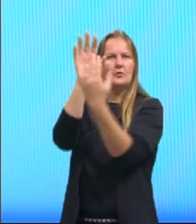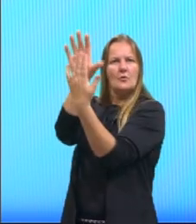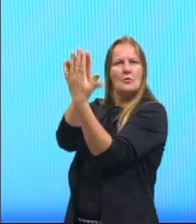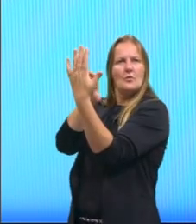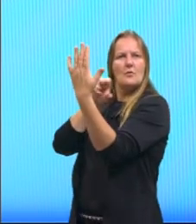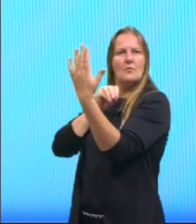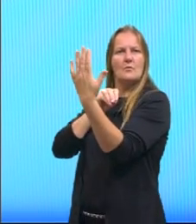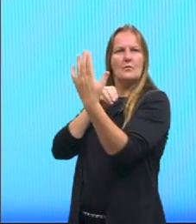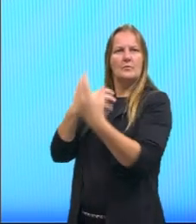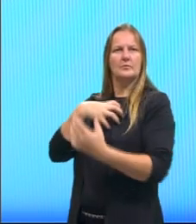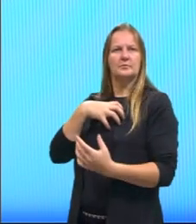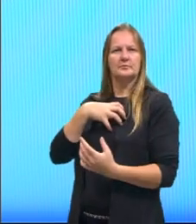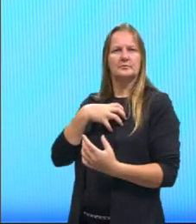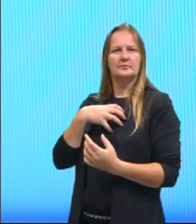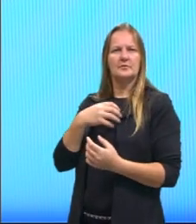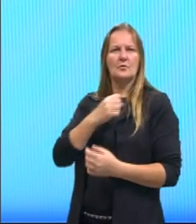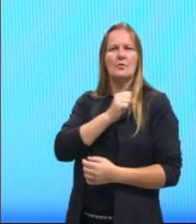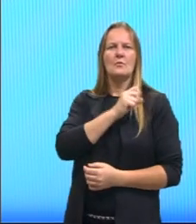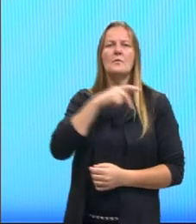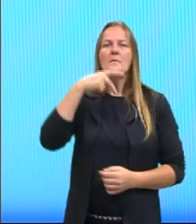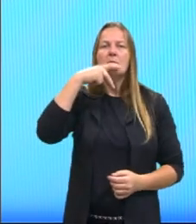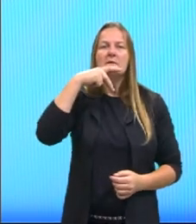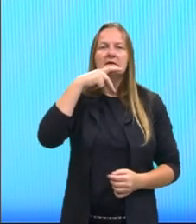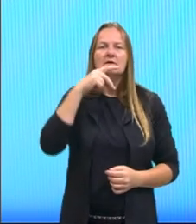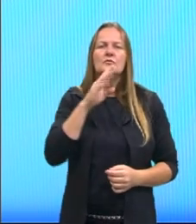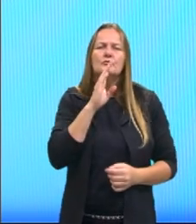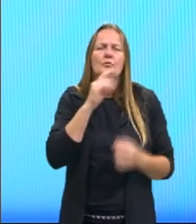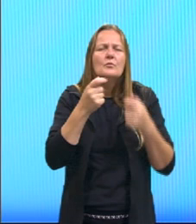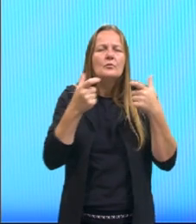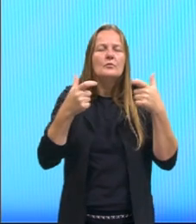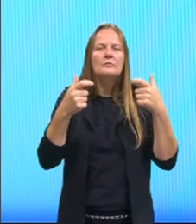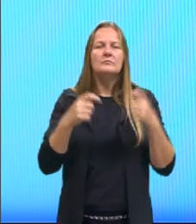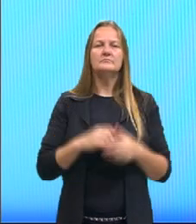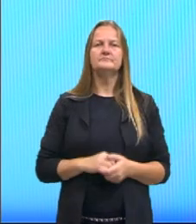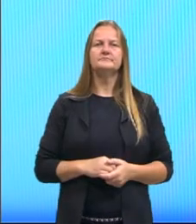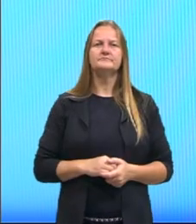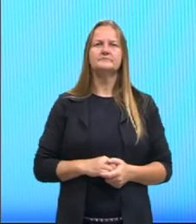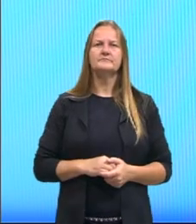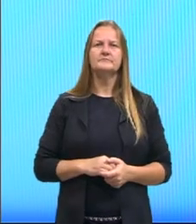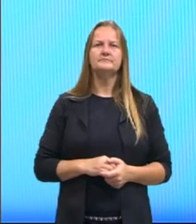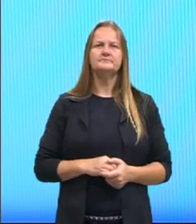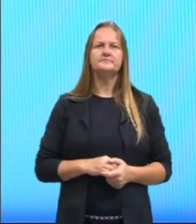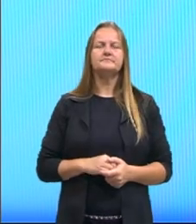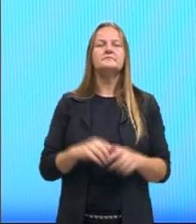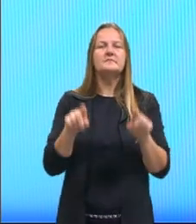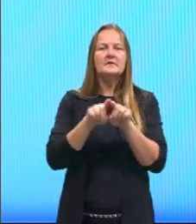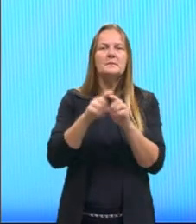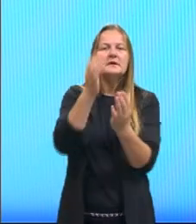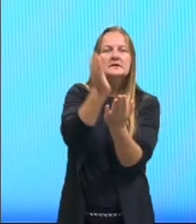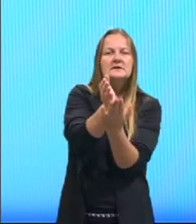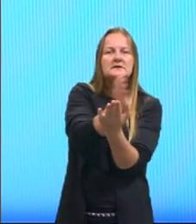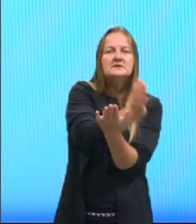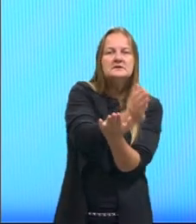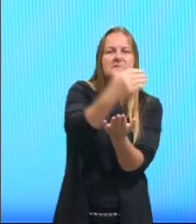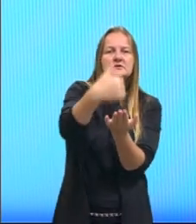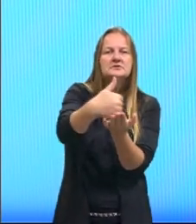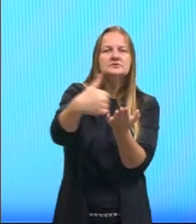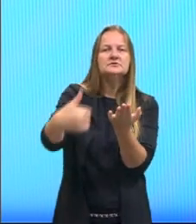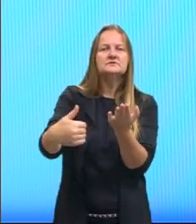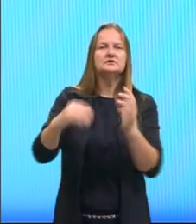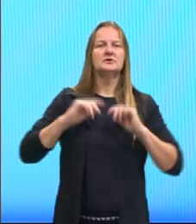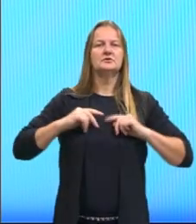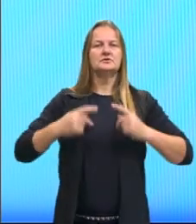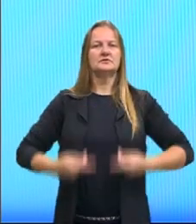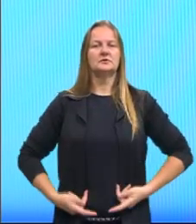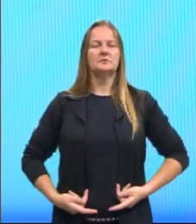o Platão concebia o conhecimento. Ele também dividia o ser humano em